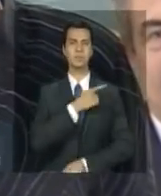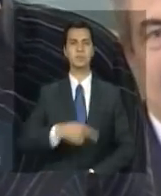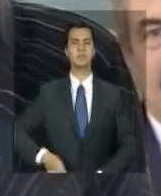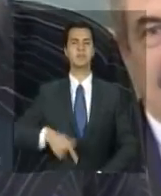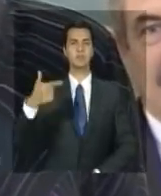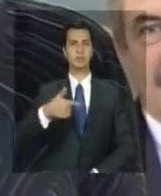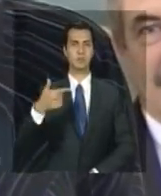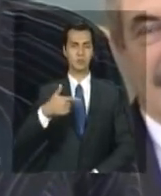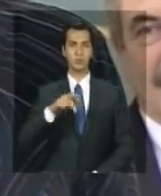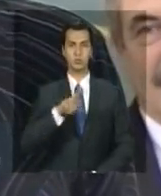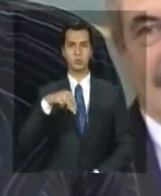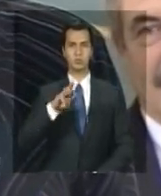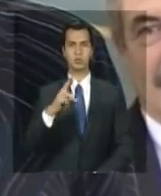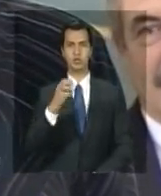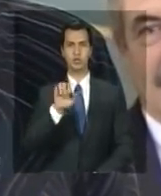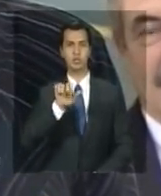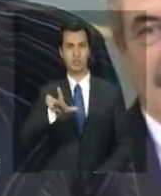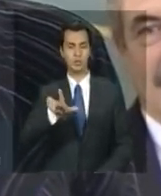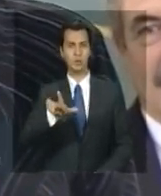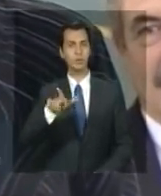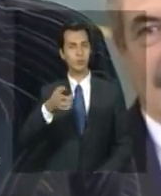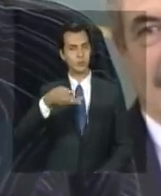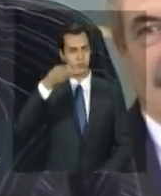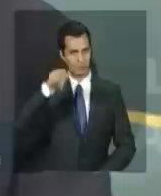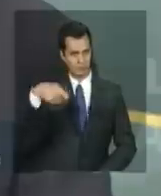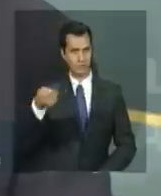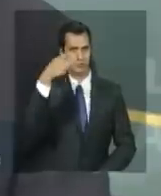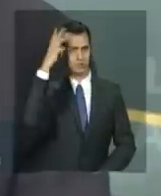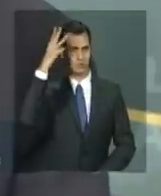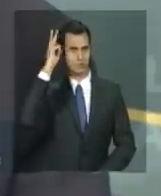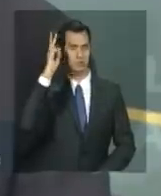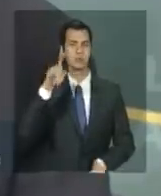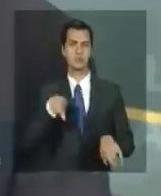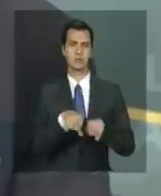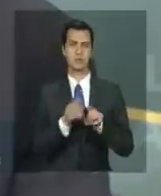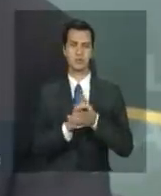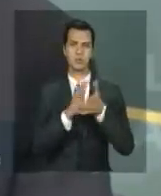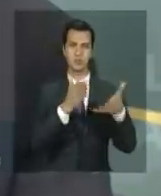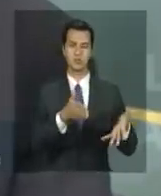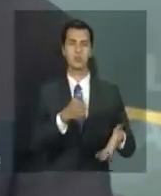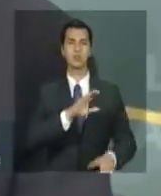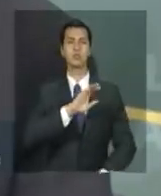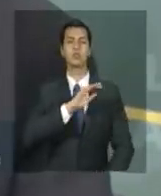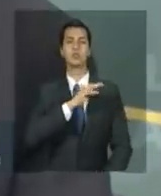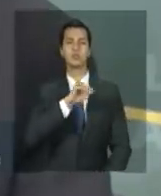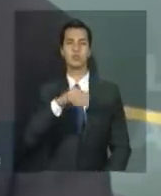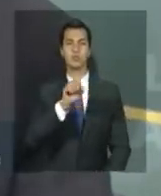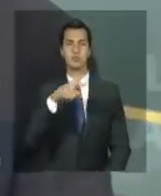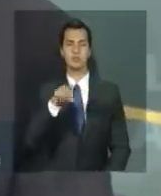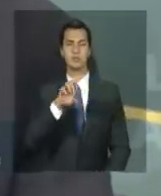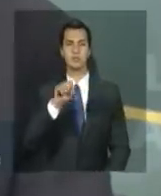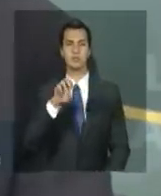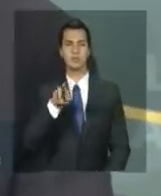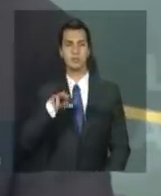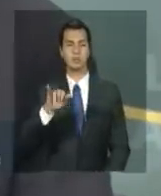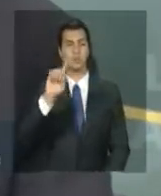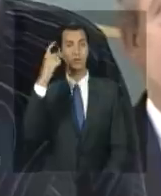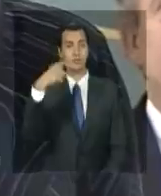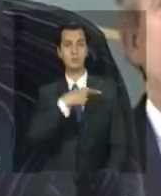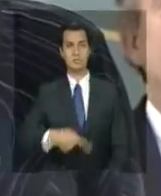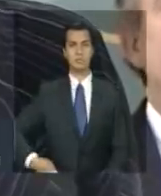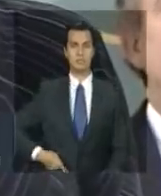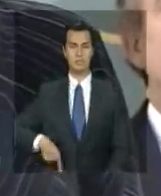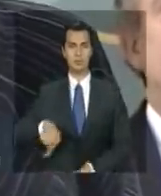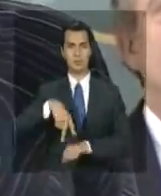-presidente da República, Michel Temer, o nosso José Sarney, ex-presidente da República